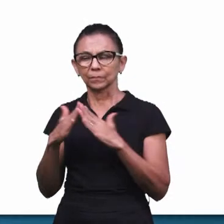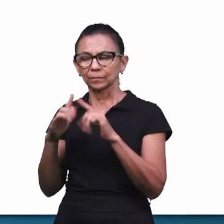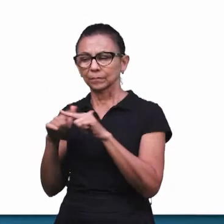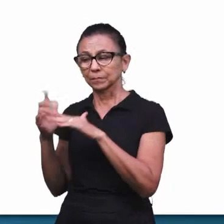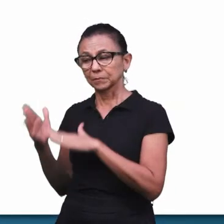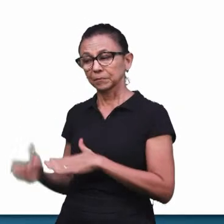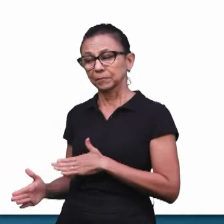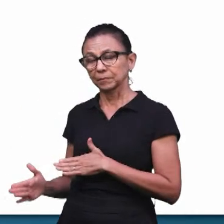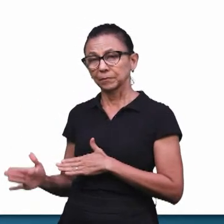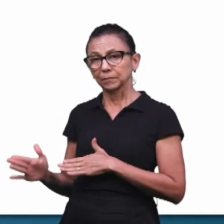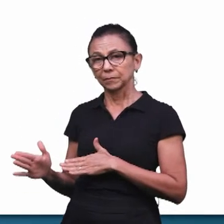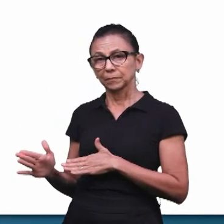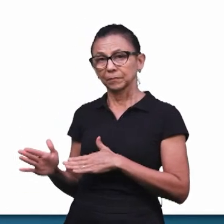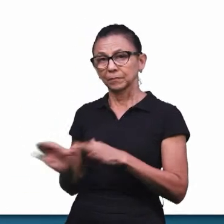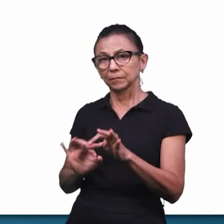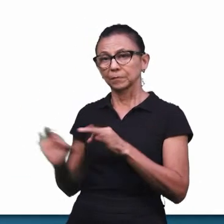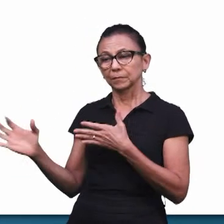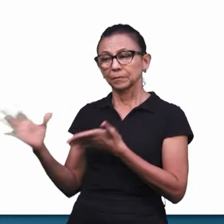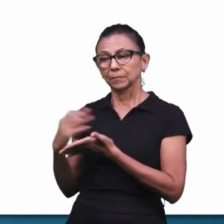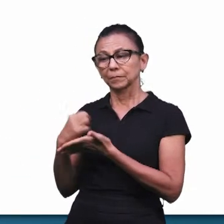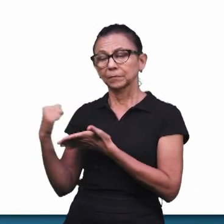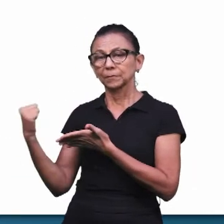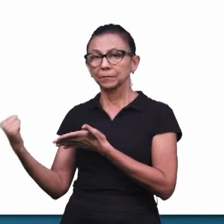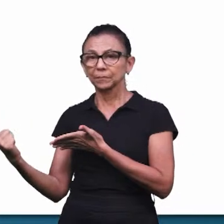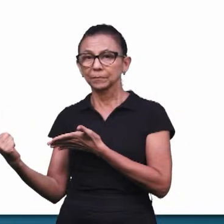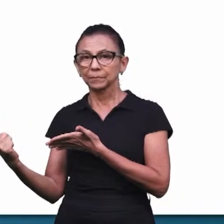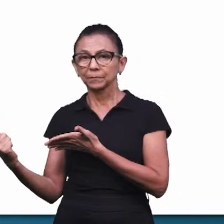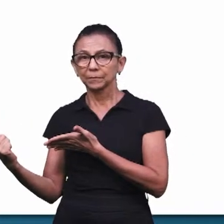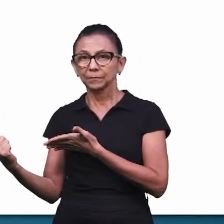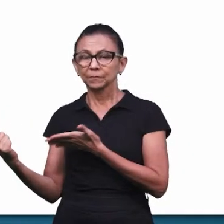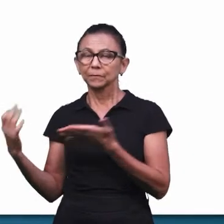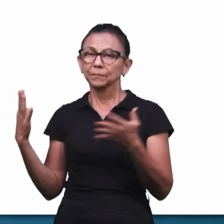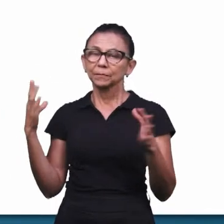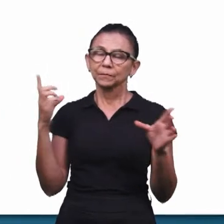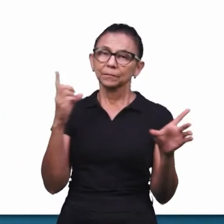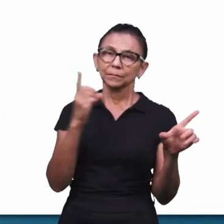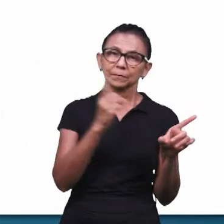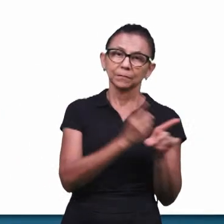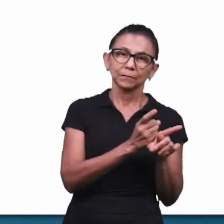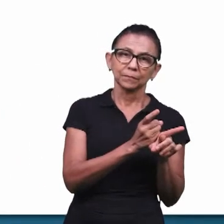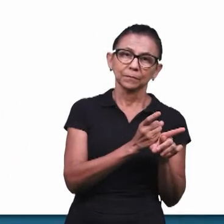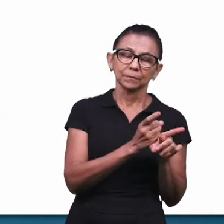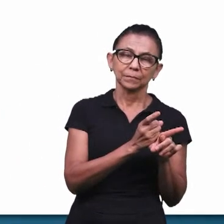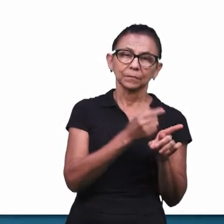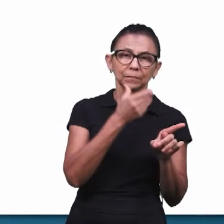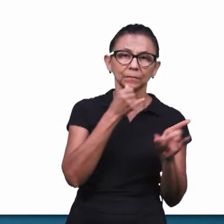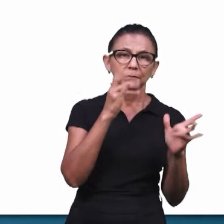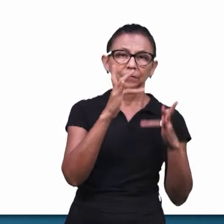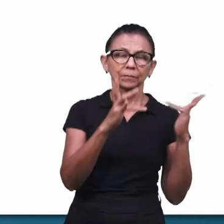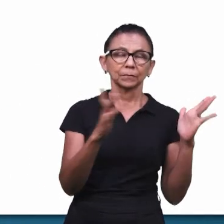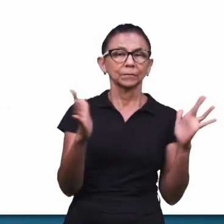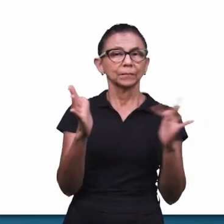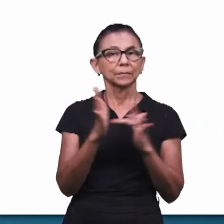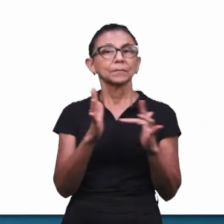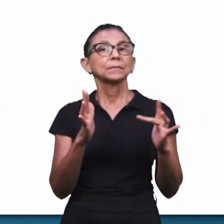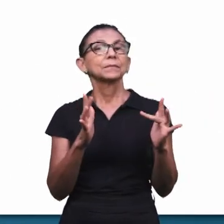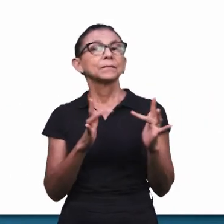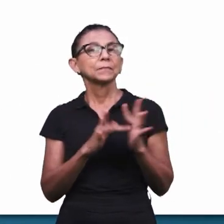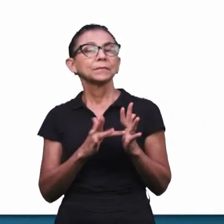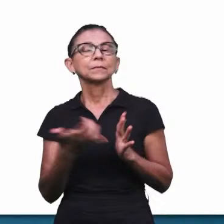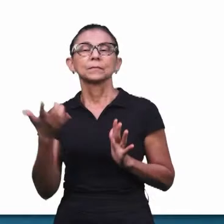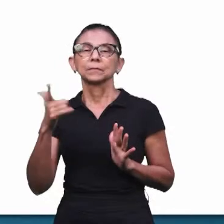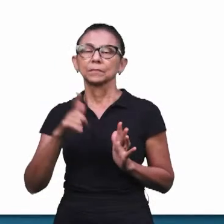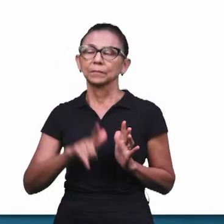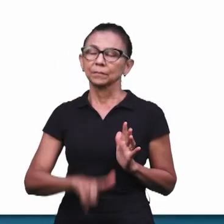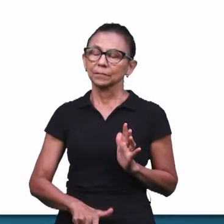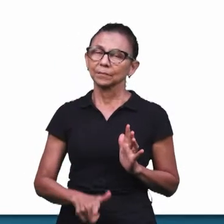fiel, para estar preparada para o arrebatamento e o encontro com o noivo, o Senhor Jesus. E a letra